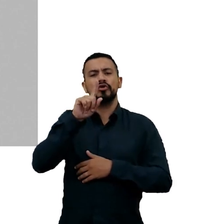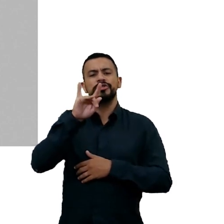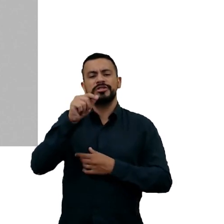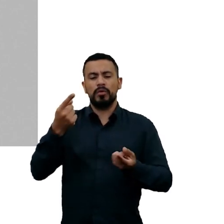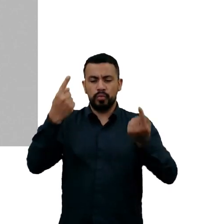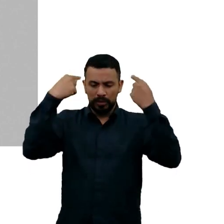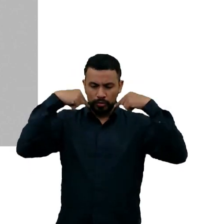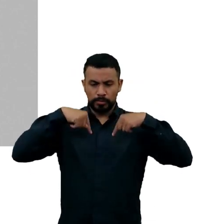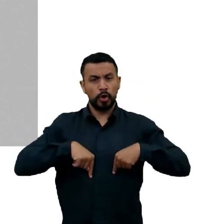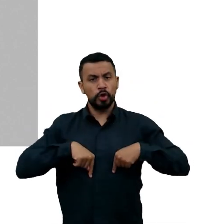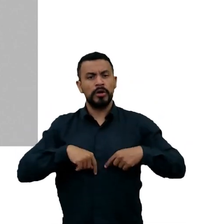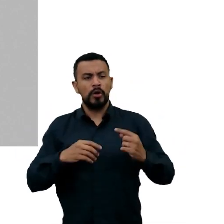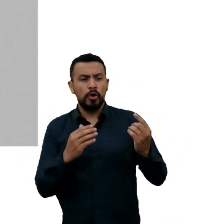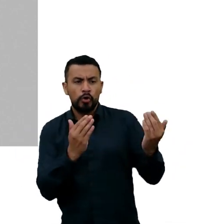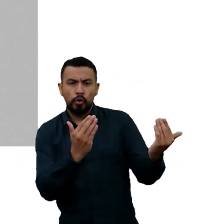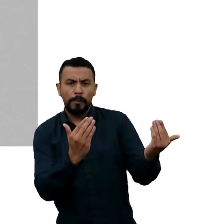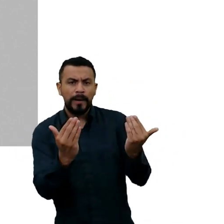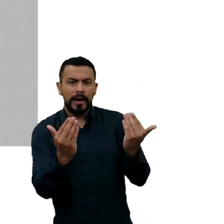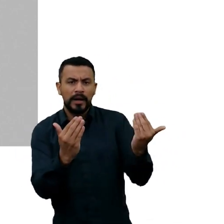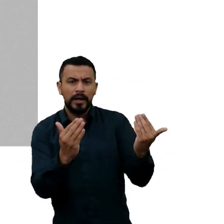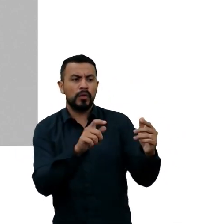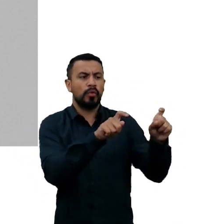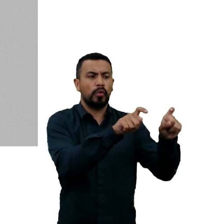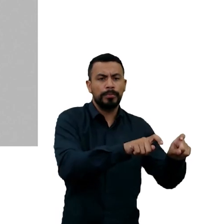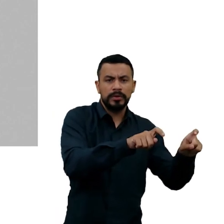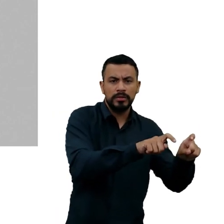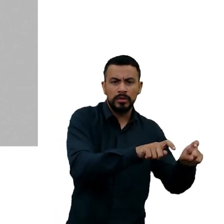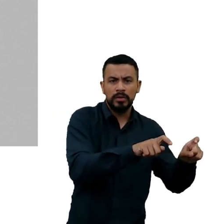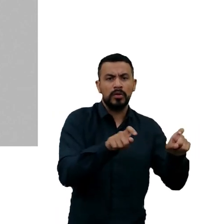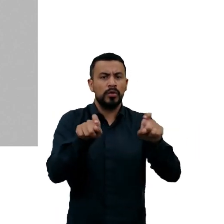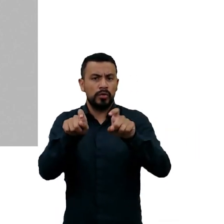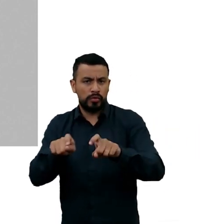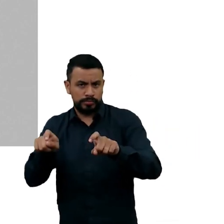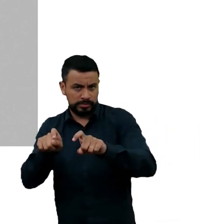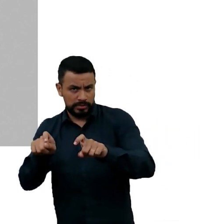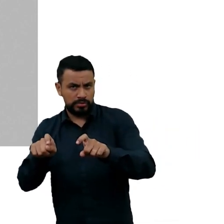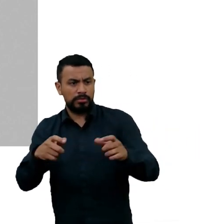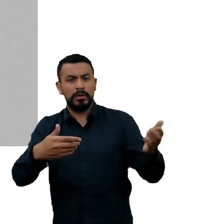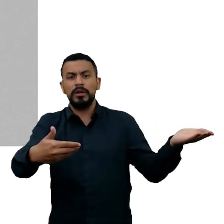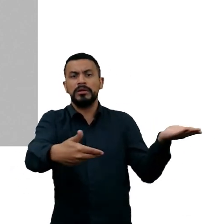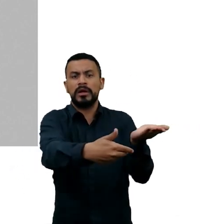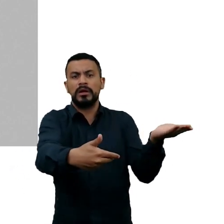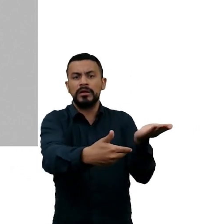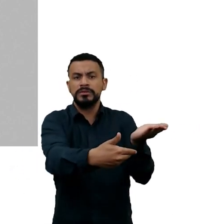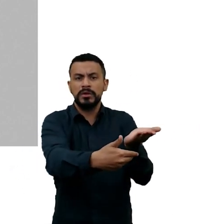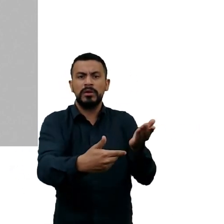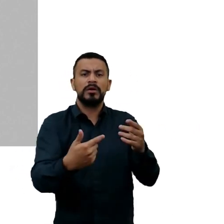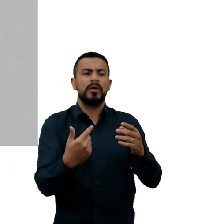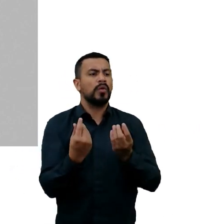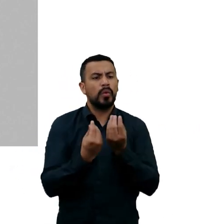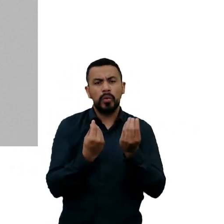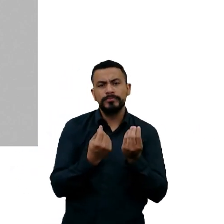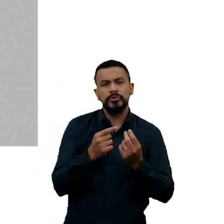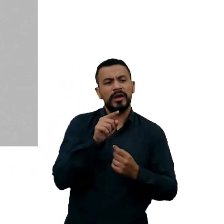máquinas. É como se fosse um antropólogo que olha os seres humanos e aí eu quero ver por que tal cultura faz tal coisa.